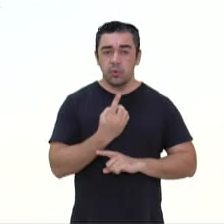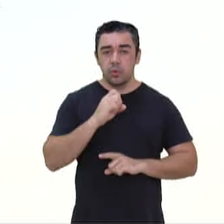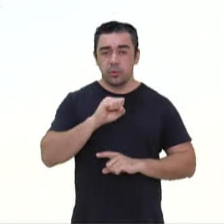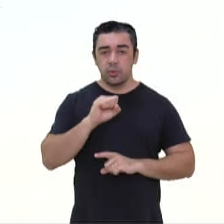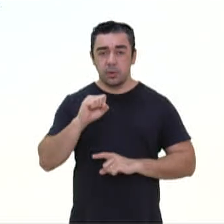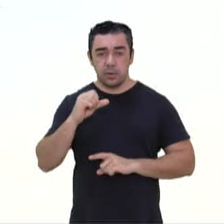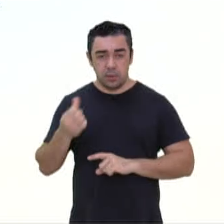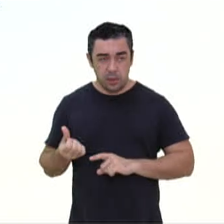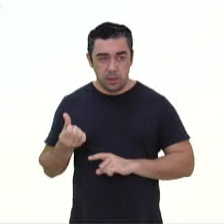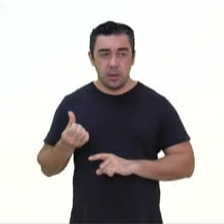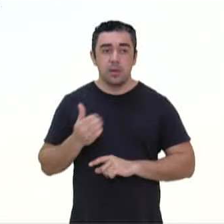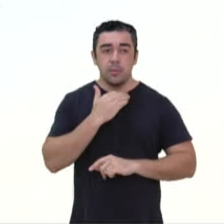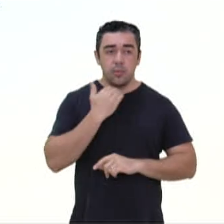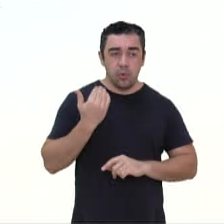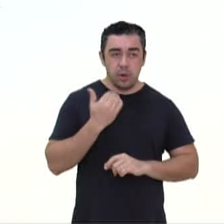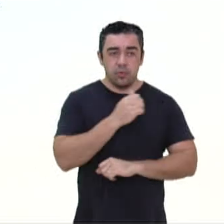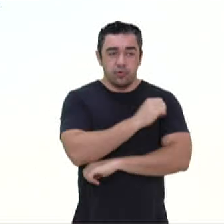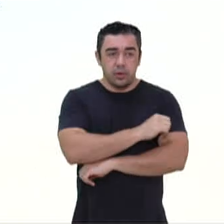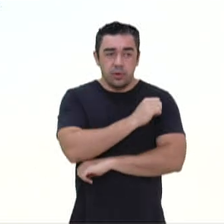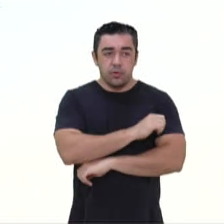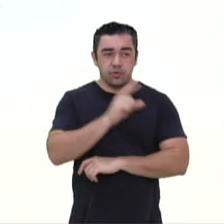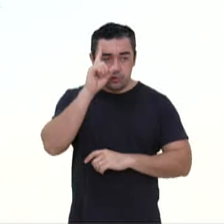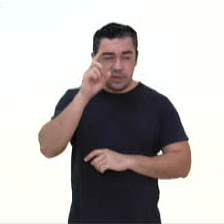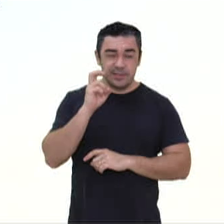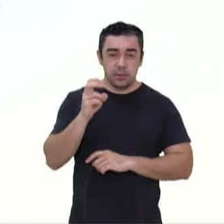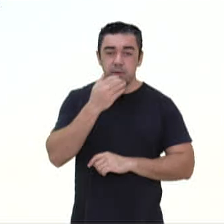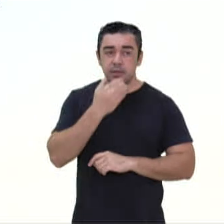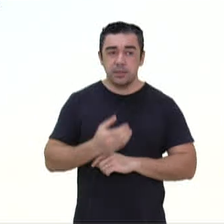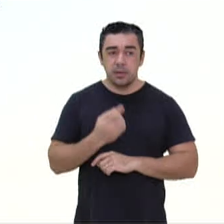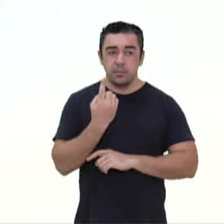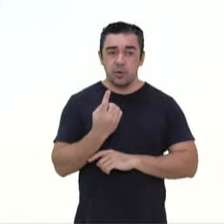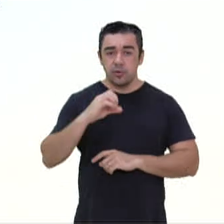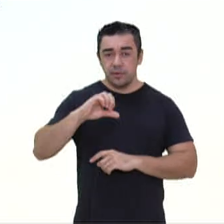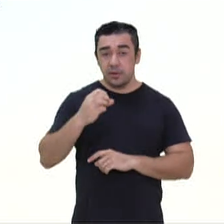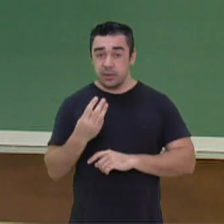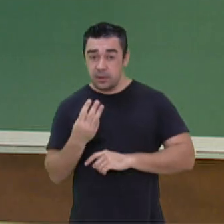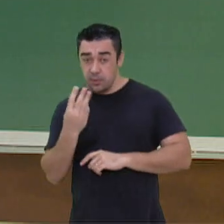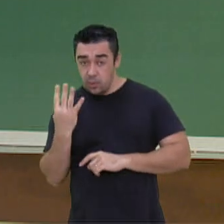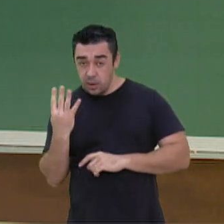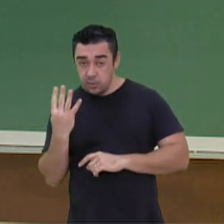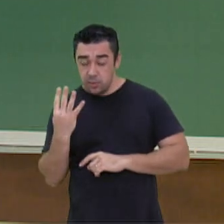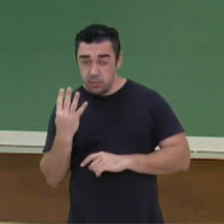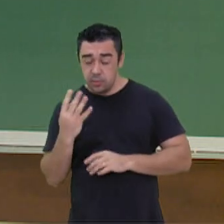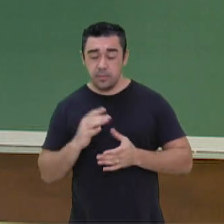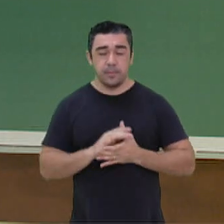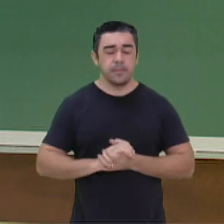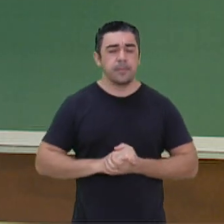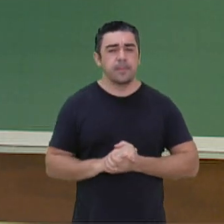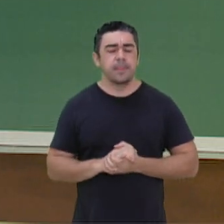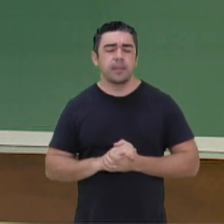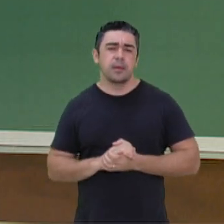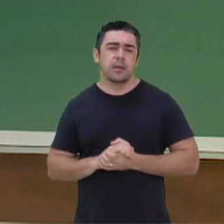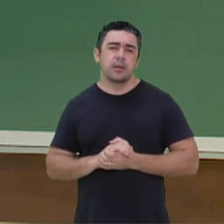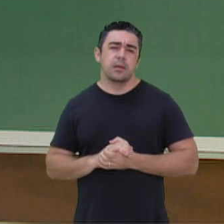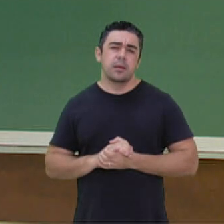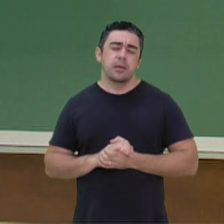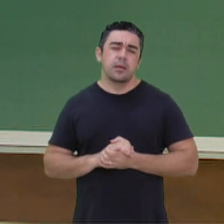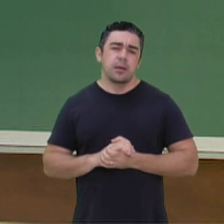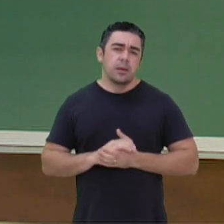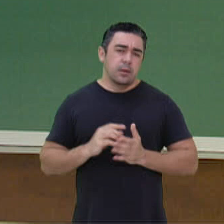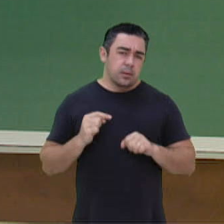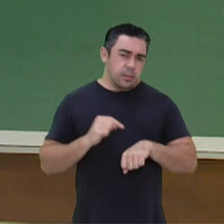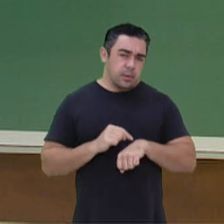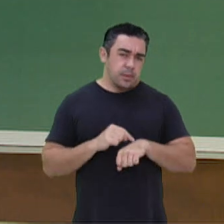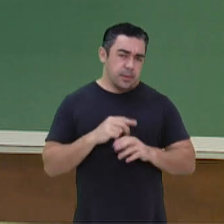Janeiro, em 5 de dezembro de 1934. Pessoal, na hora da